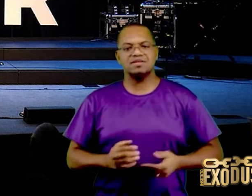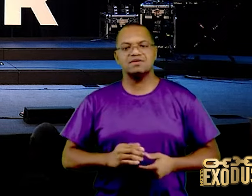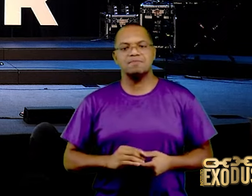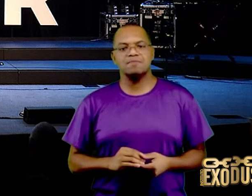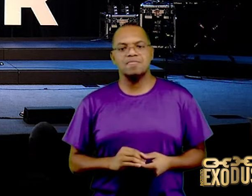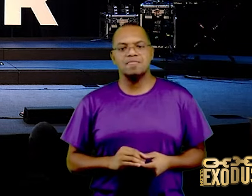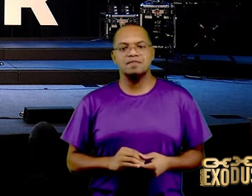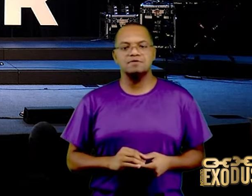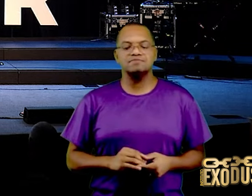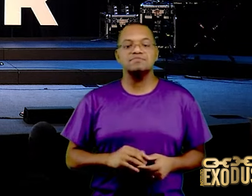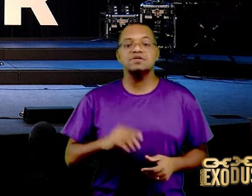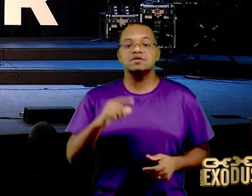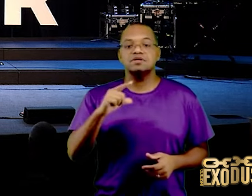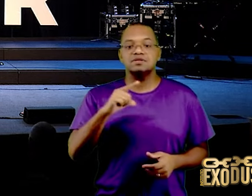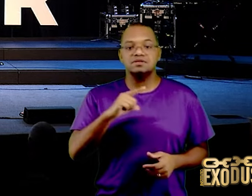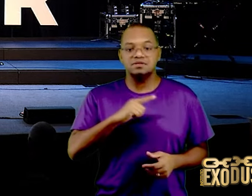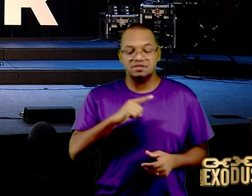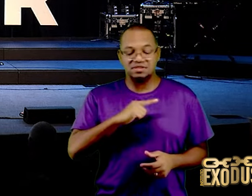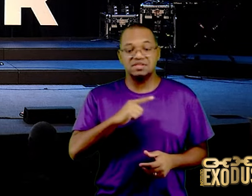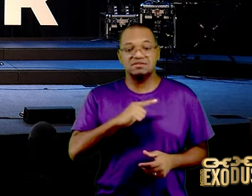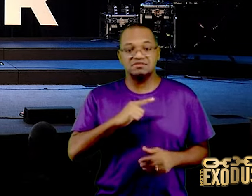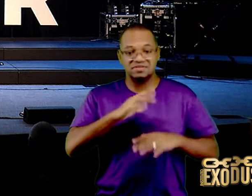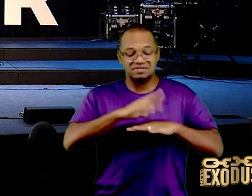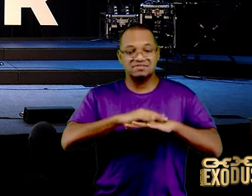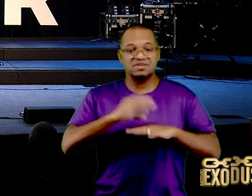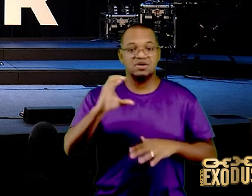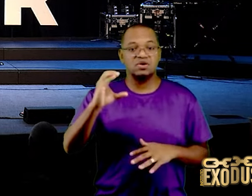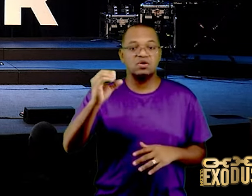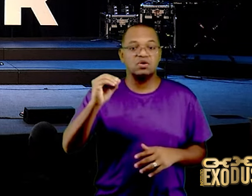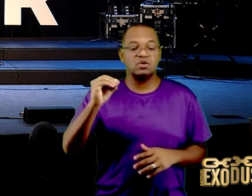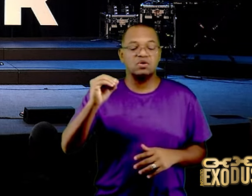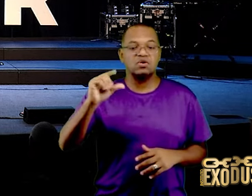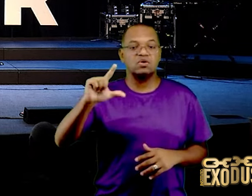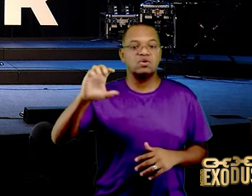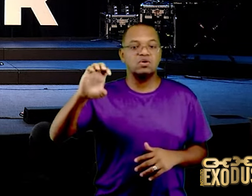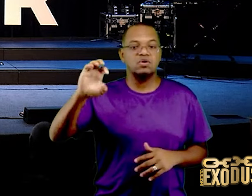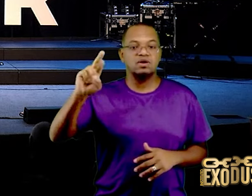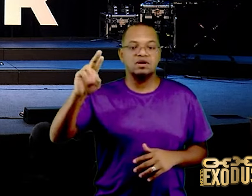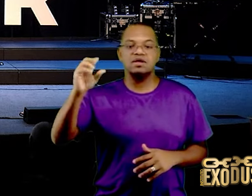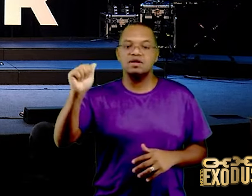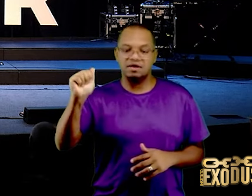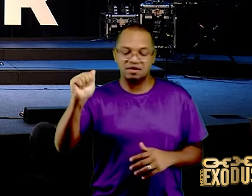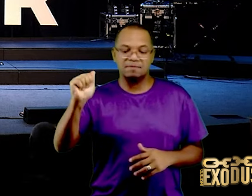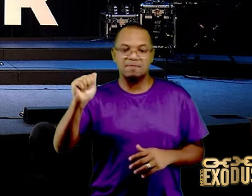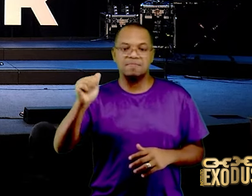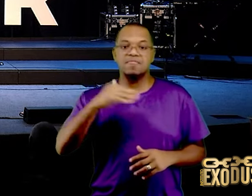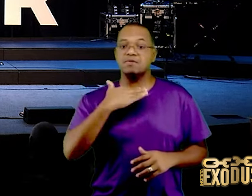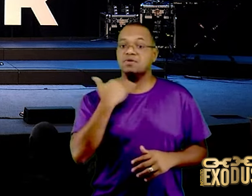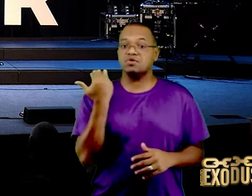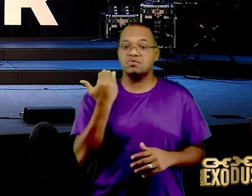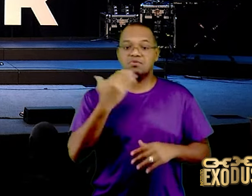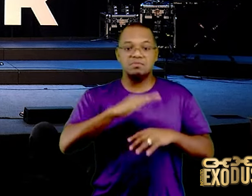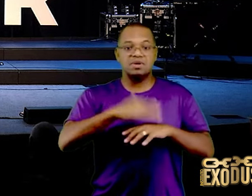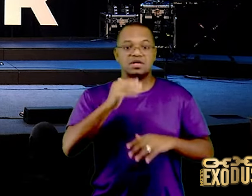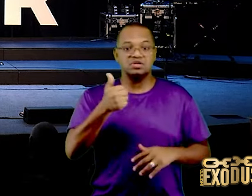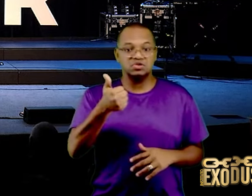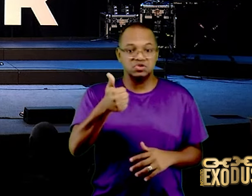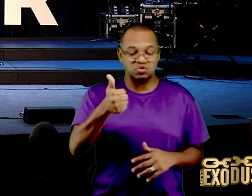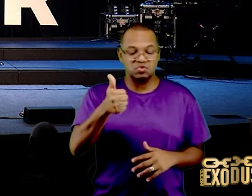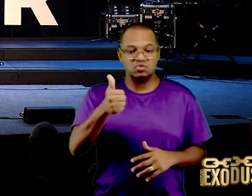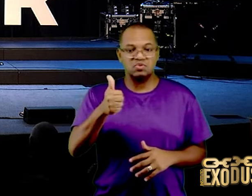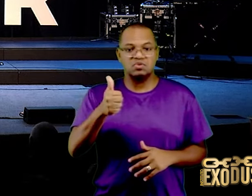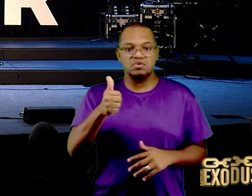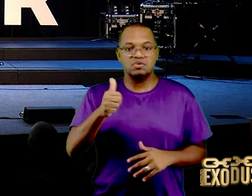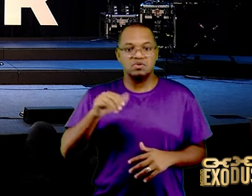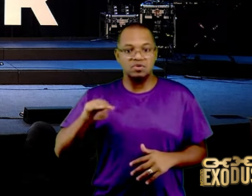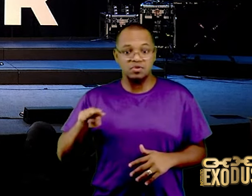teve um surto de cólera, que matou, mais de um milhão de pessoas, no meio da guerra civil, a guerra civil,